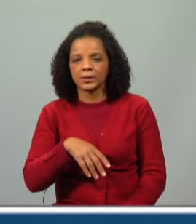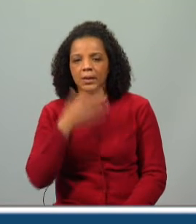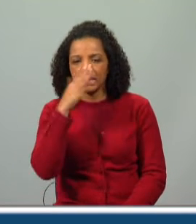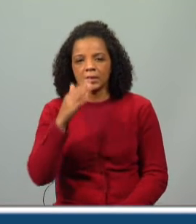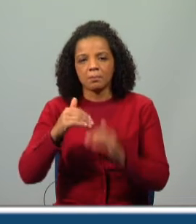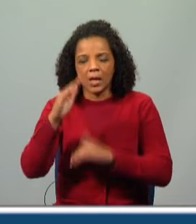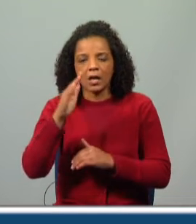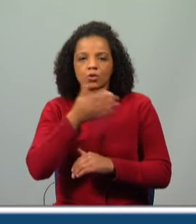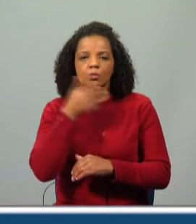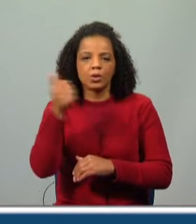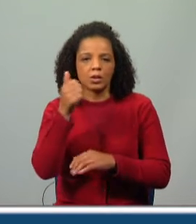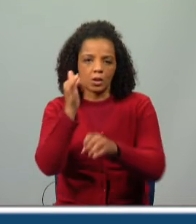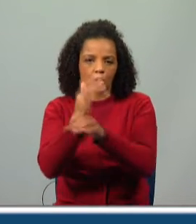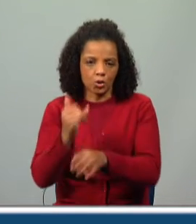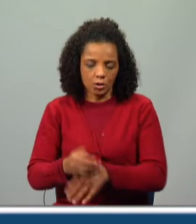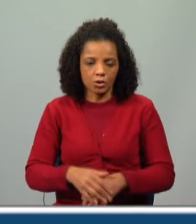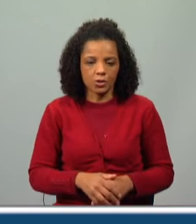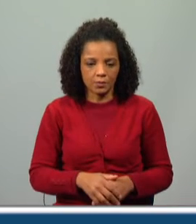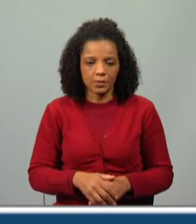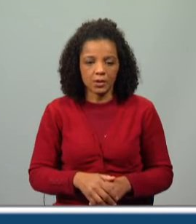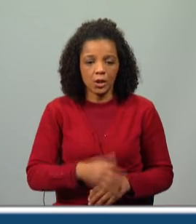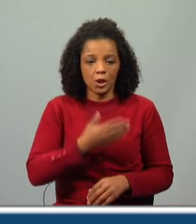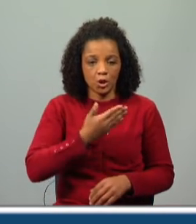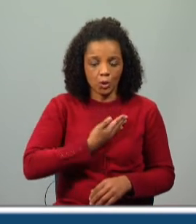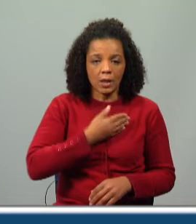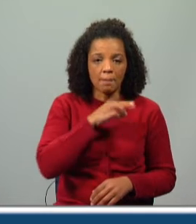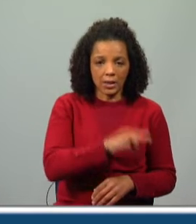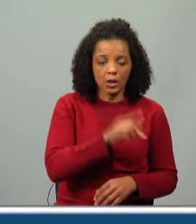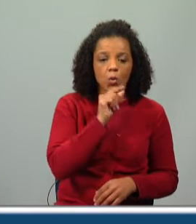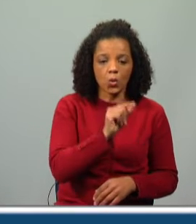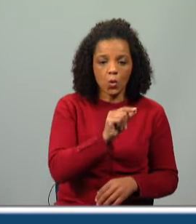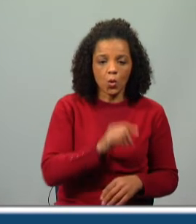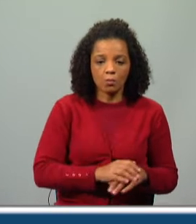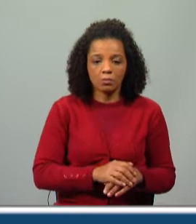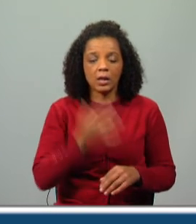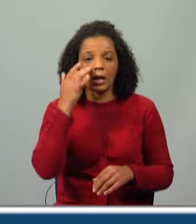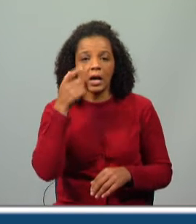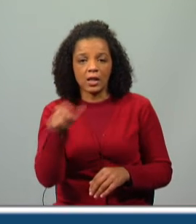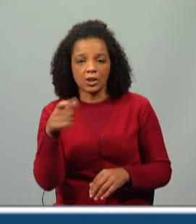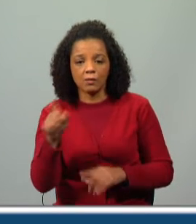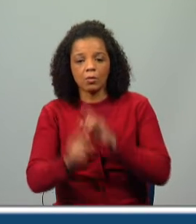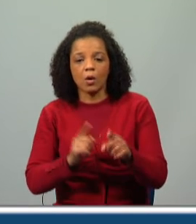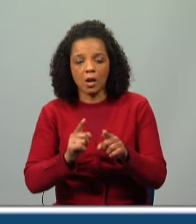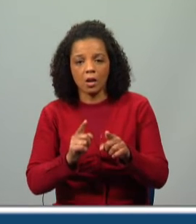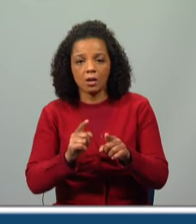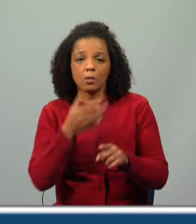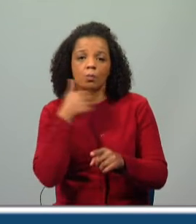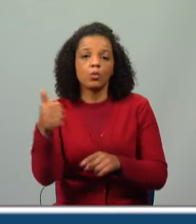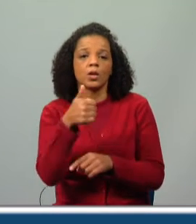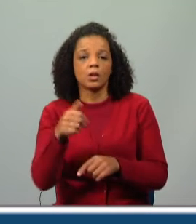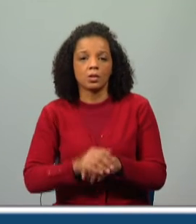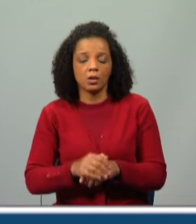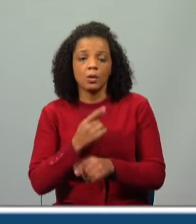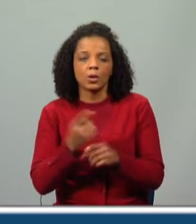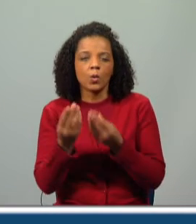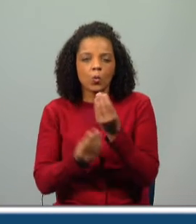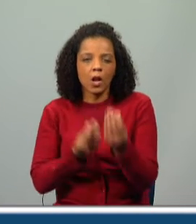restantes. Ora, aqui, Dona Margarida é o nome e o adjetivo é brilhante, desculpem, é bonita. Porquê? Porque